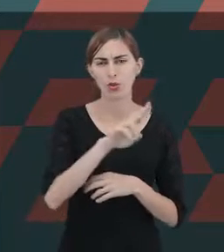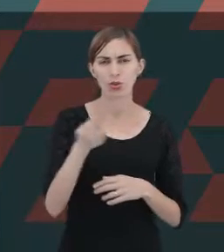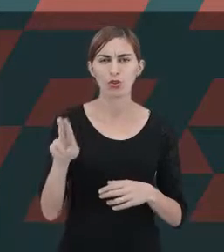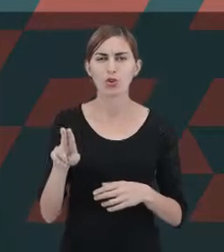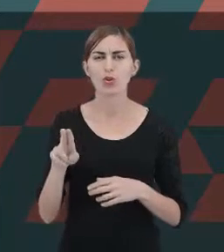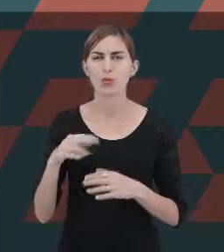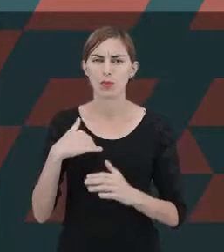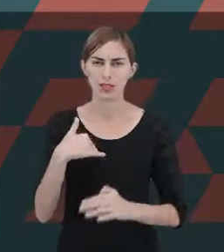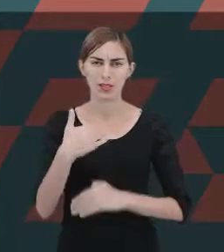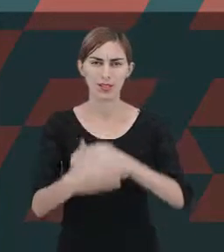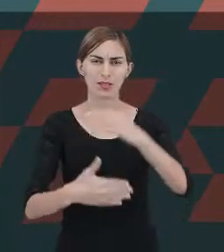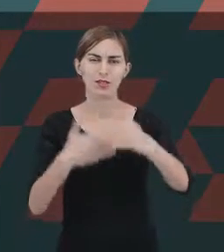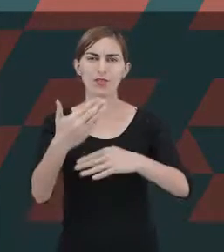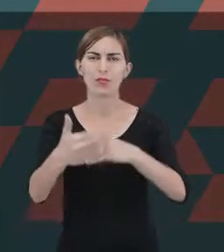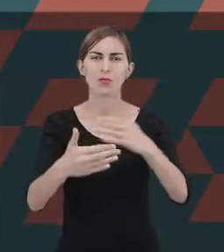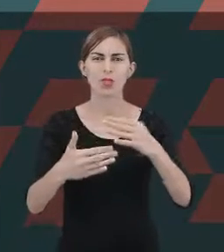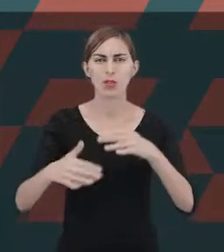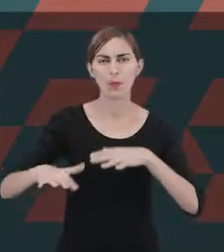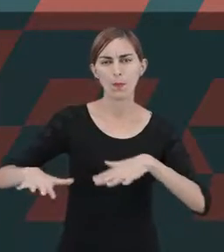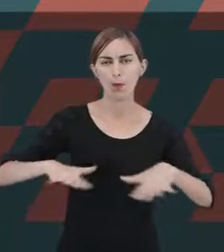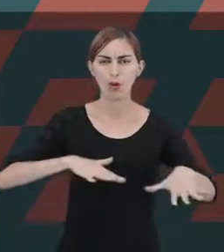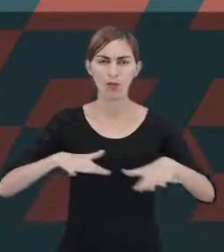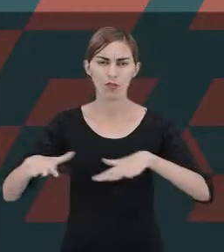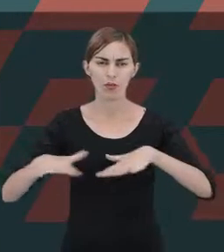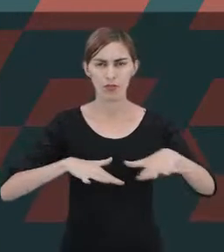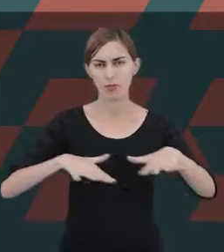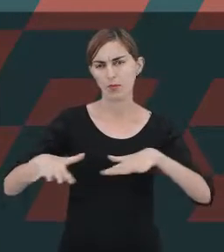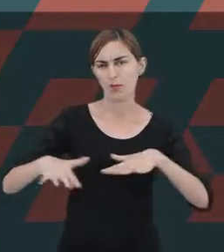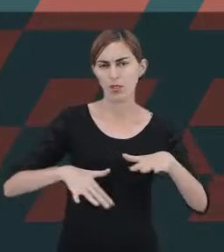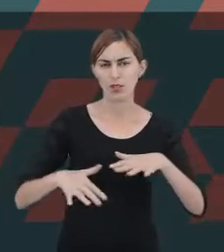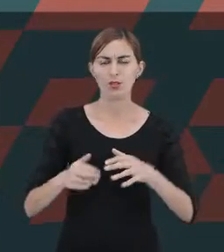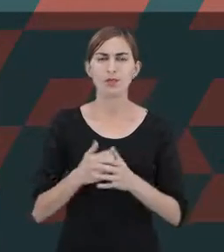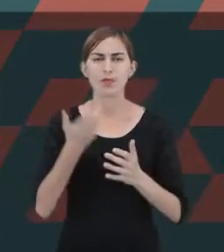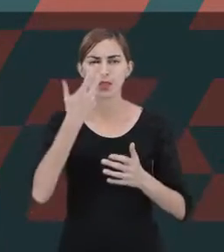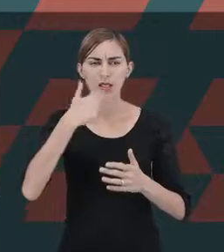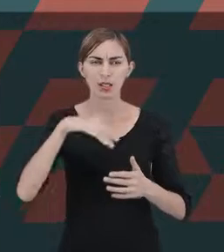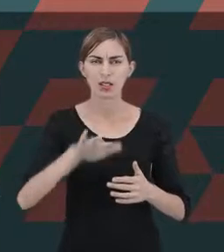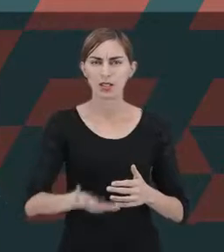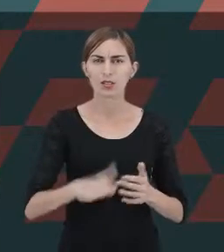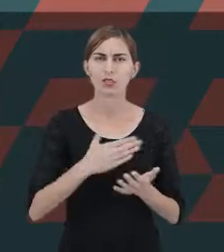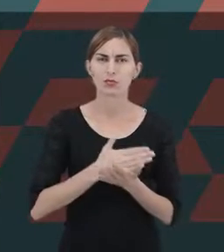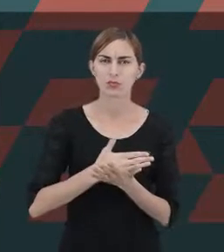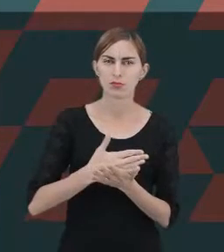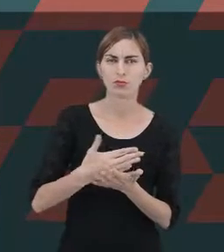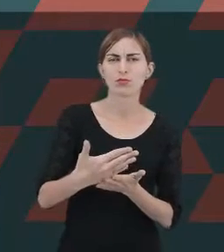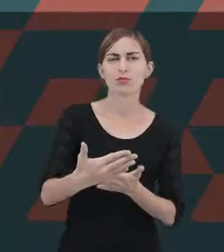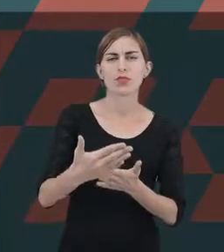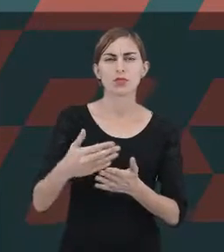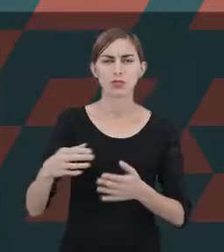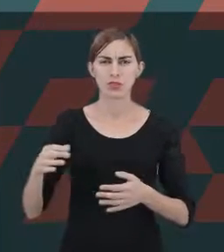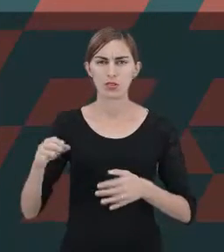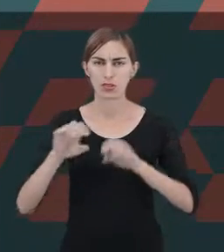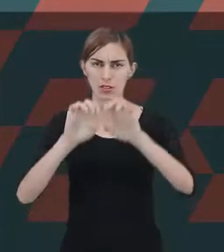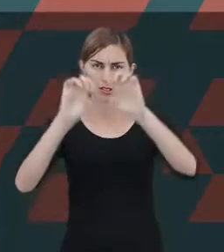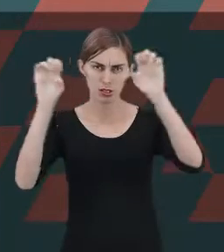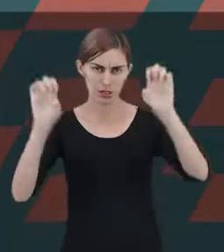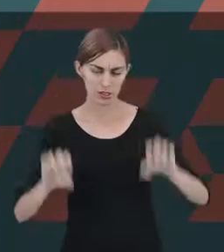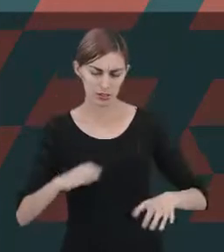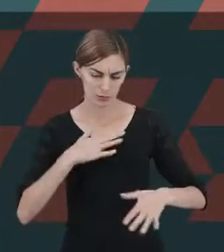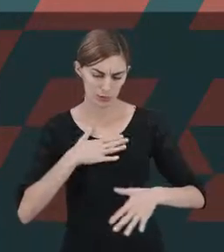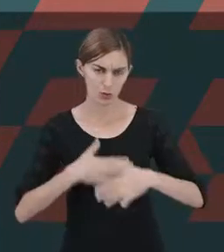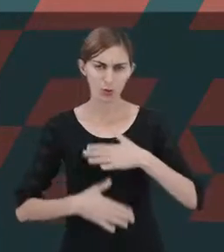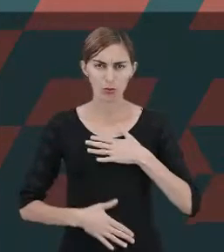desenvolvimento dos movimentos. Ou seja, a criança, ela começa a estruturar o seu esquema corporal e